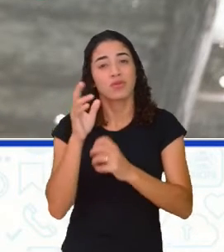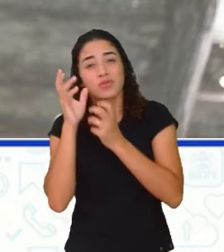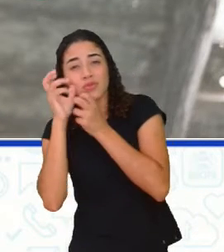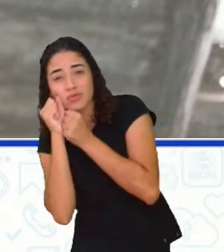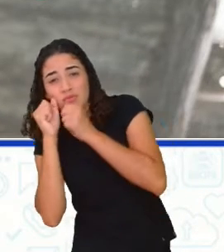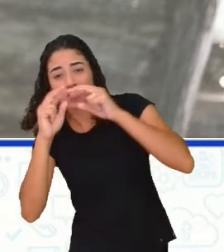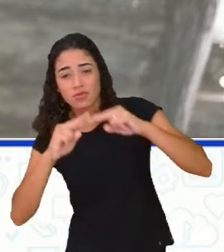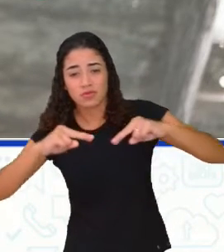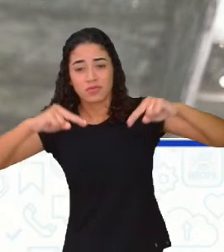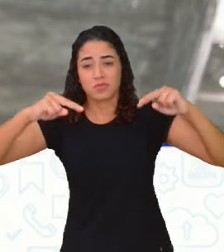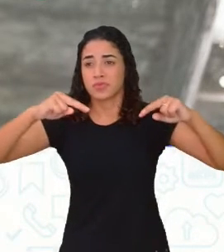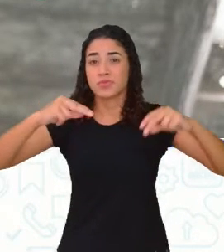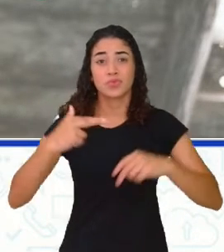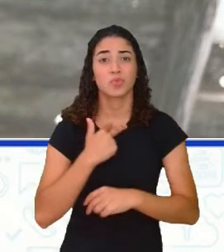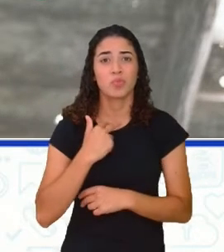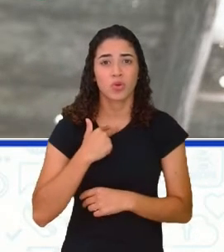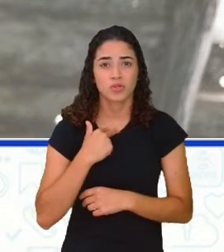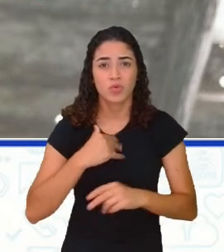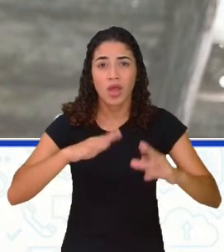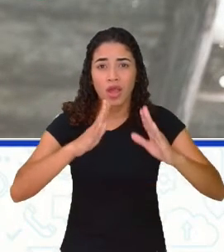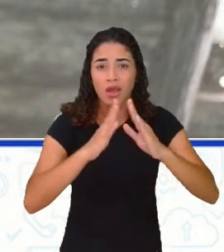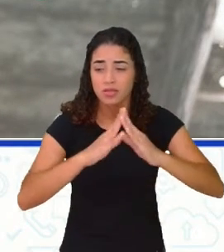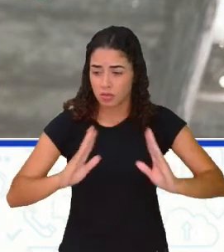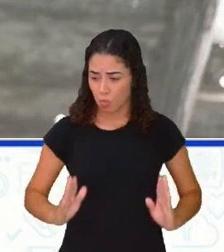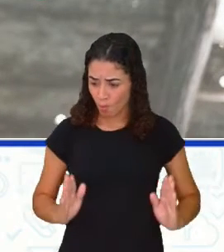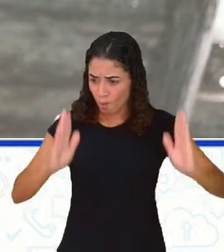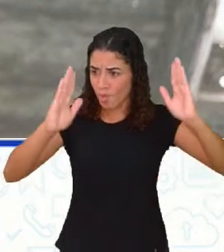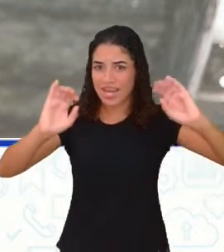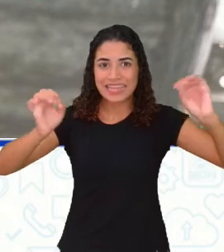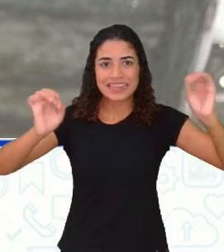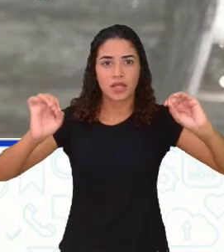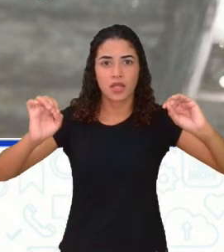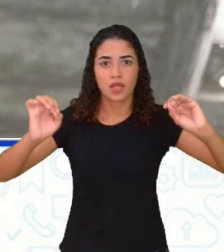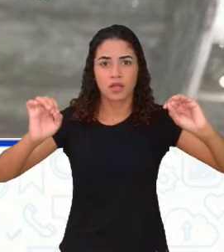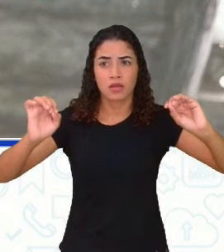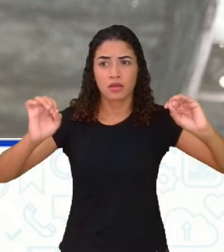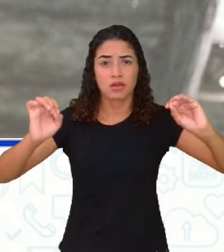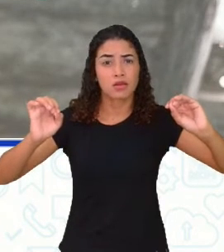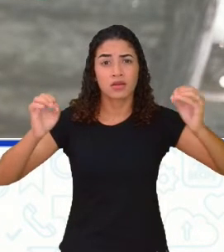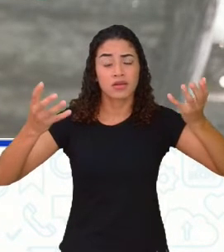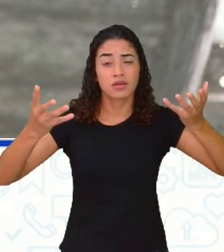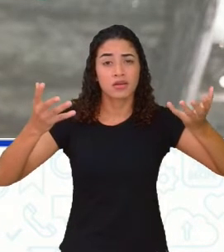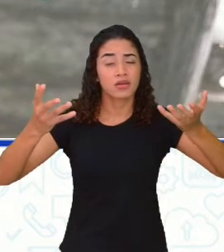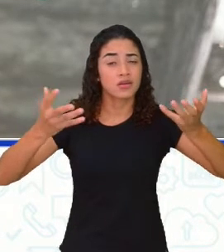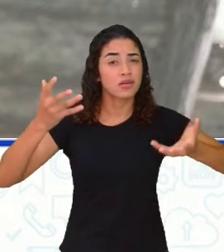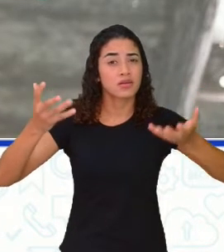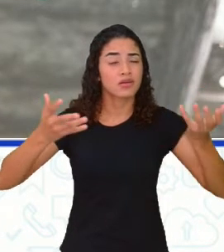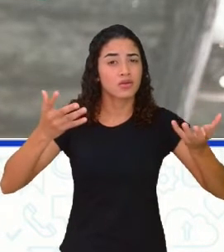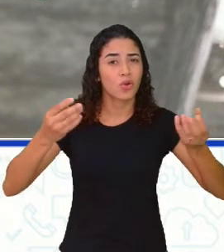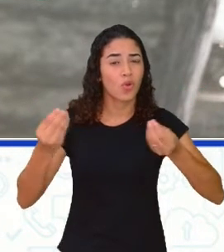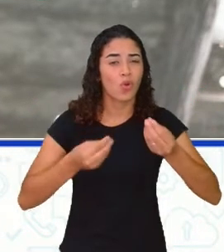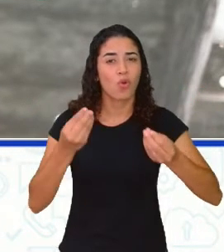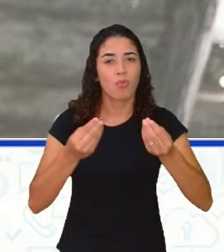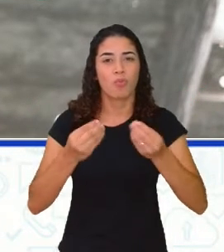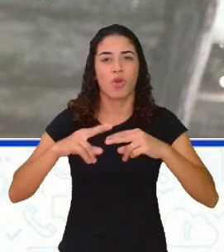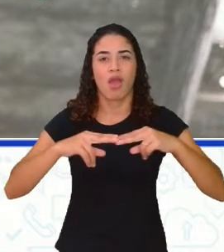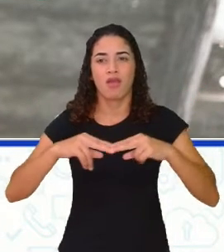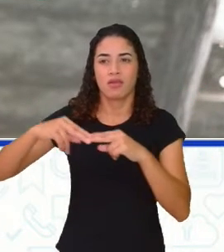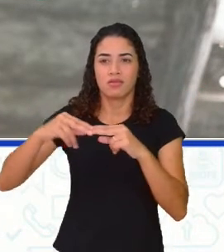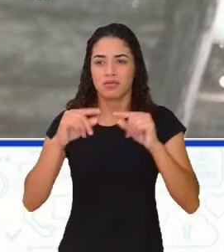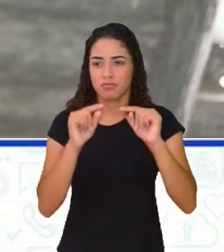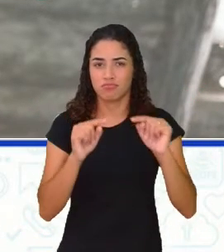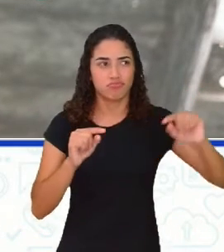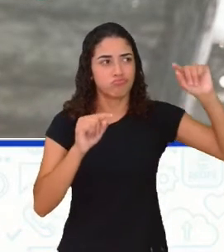por que na casa não tinha parede? Uma casa que não tem parede, não se pode armar rede, não é?